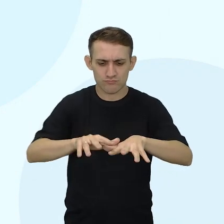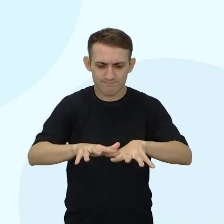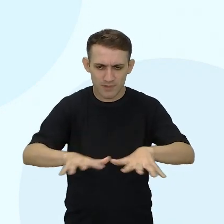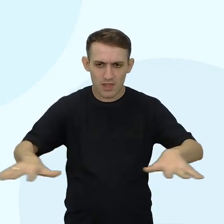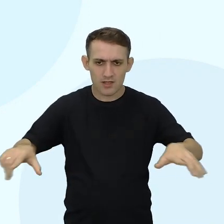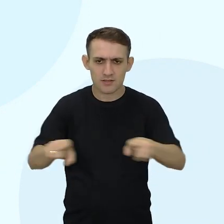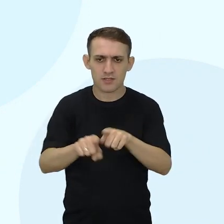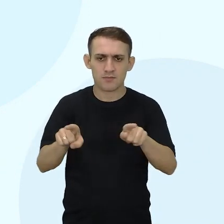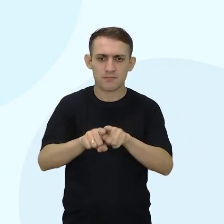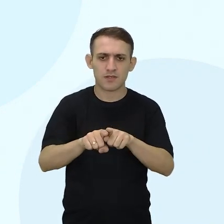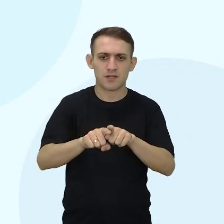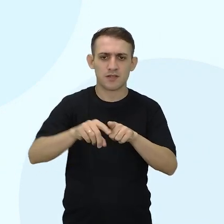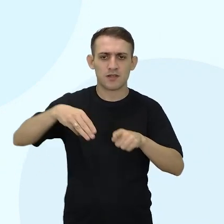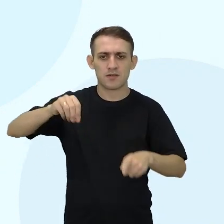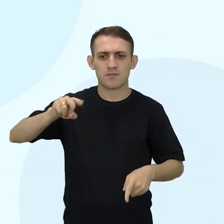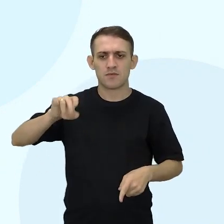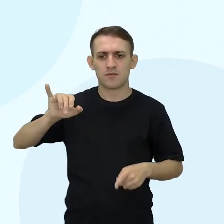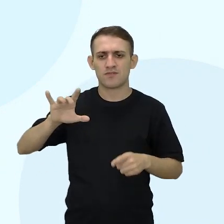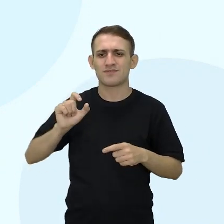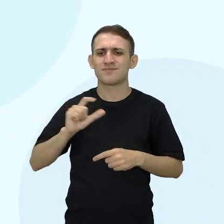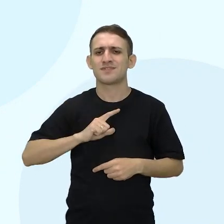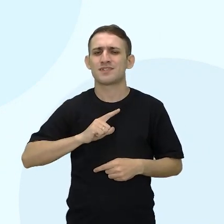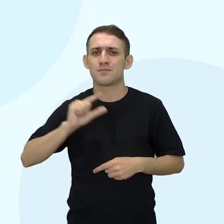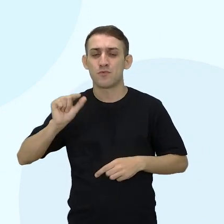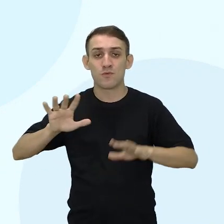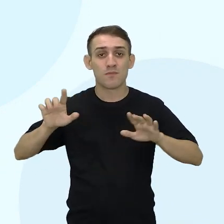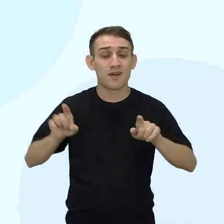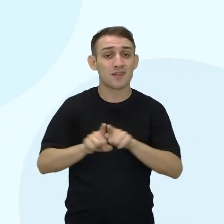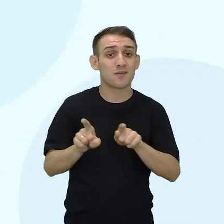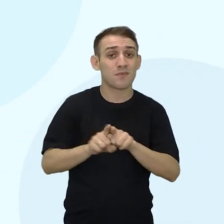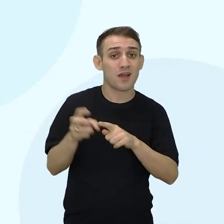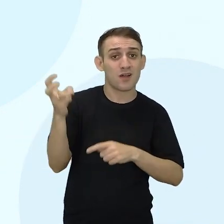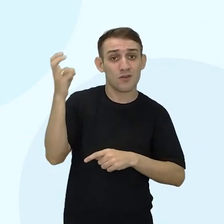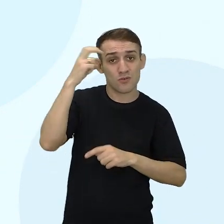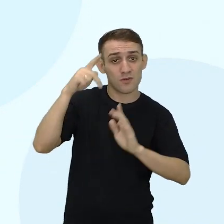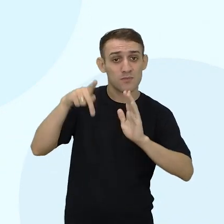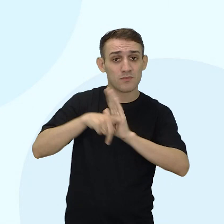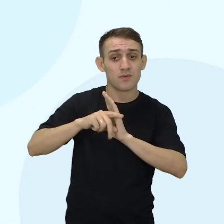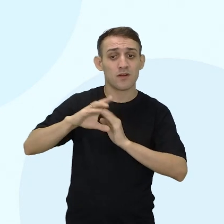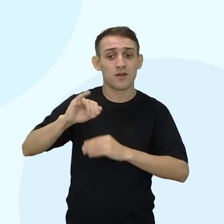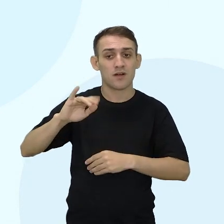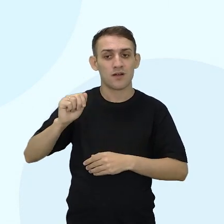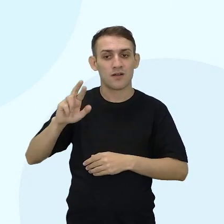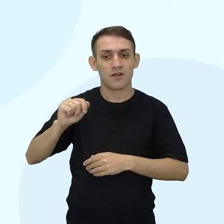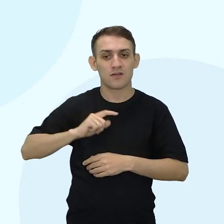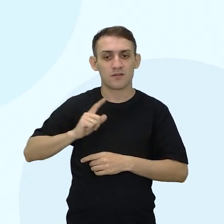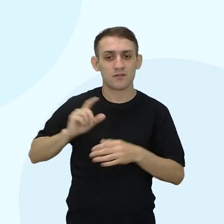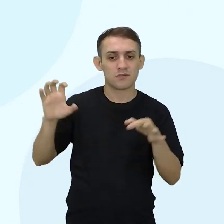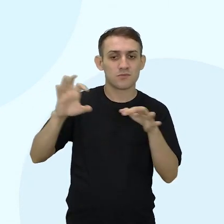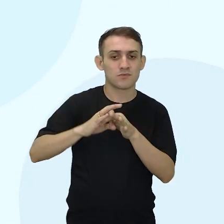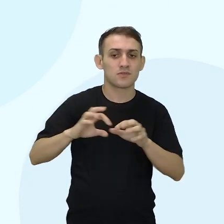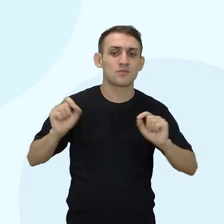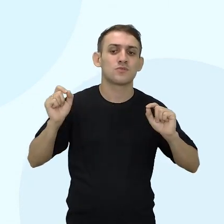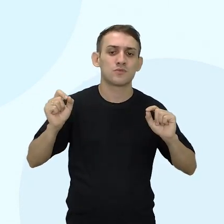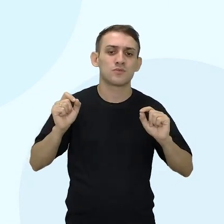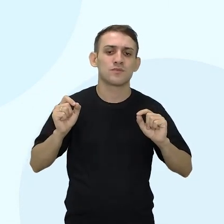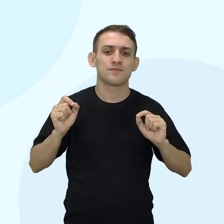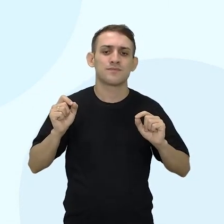e os móveis escassos. No entanto, a cultura Kaisara possui uma ligação